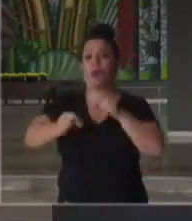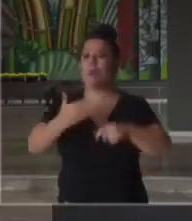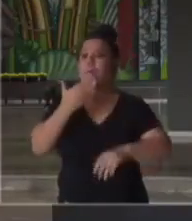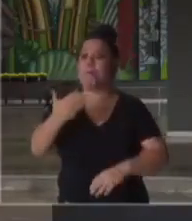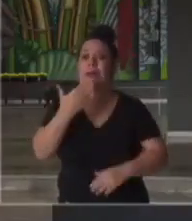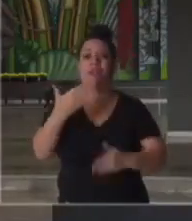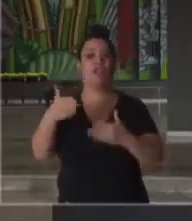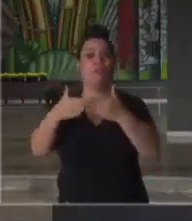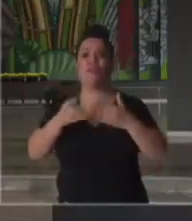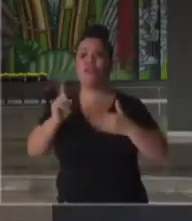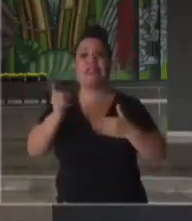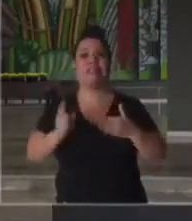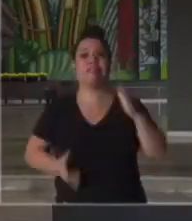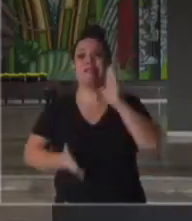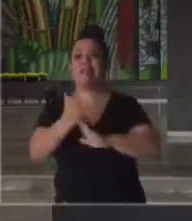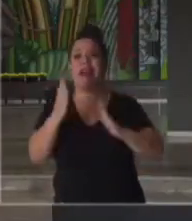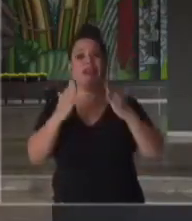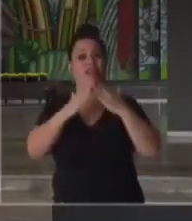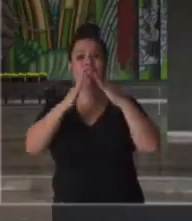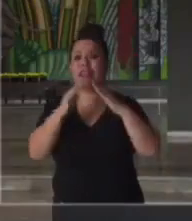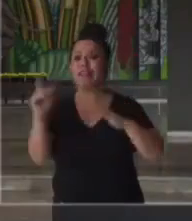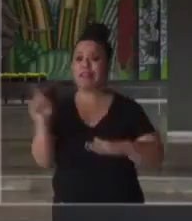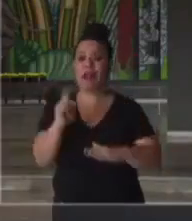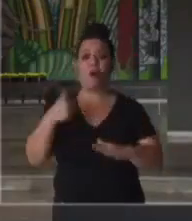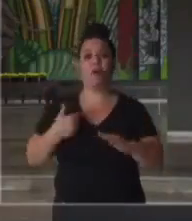não venham para a Baixada Santista.